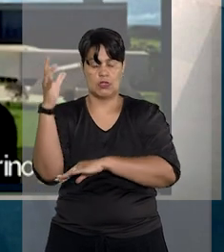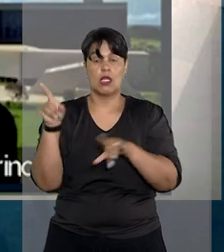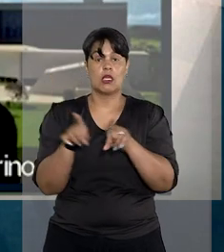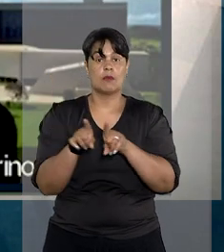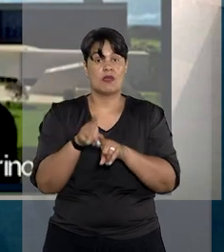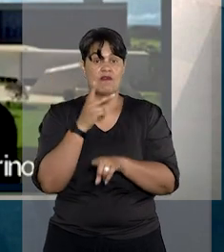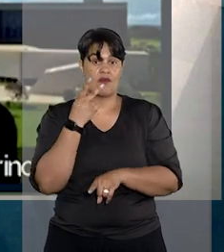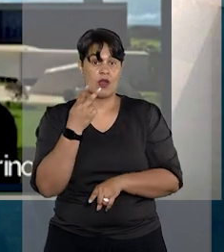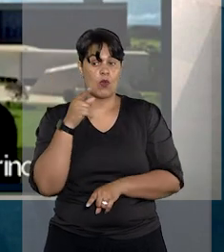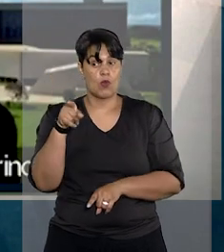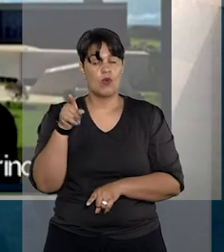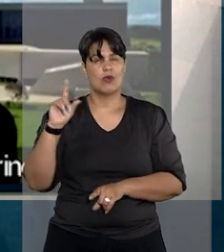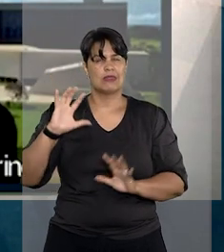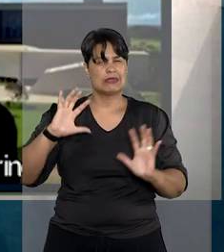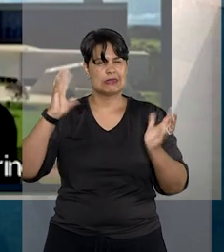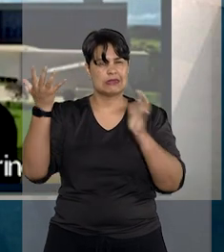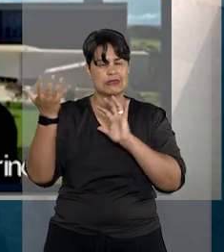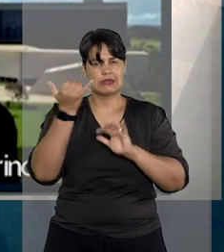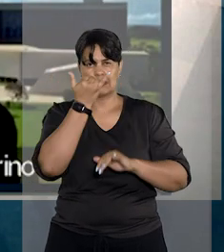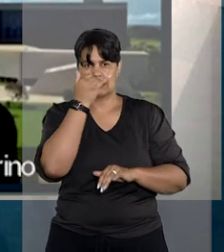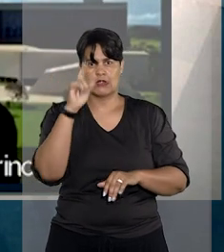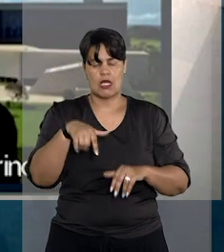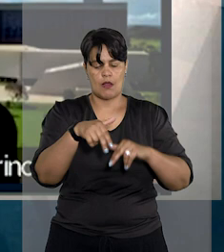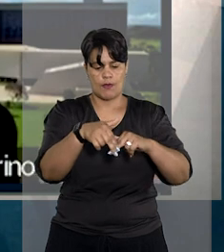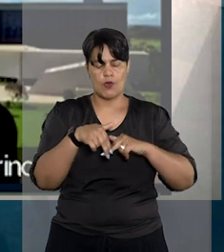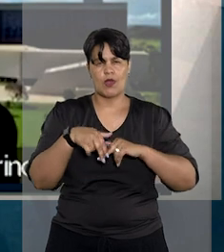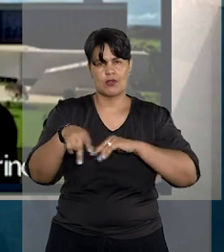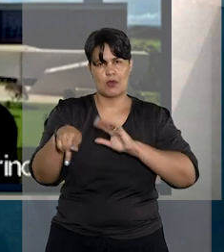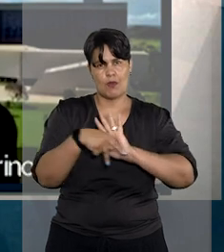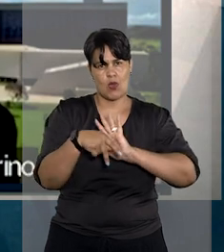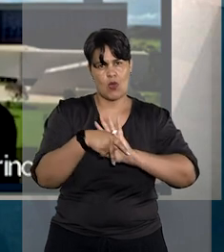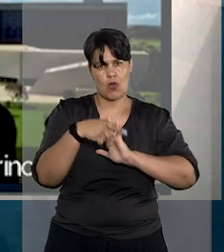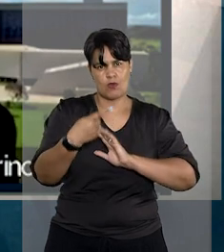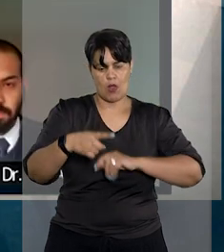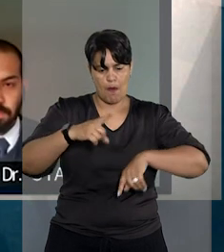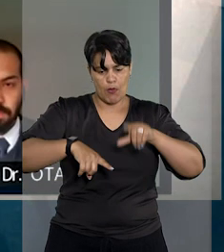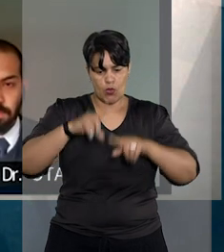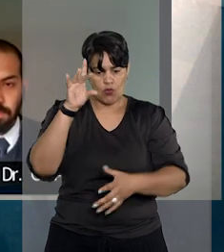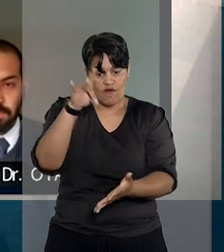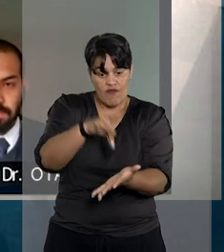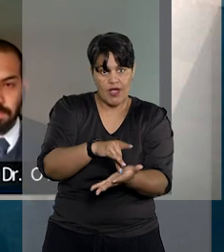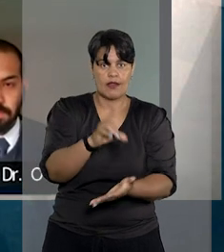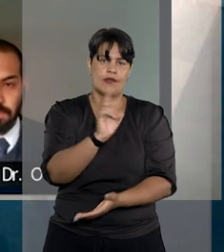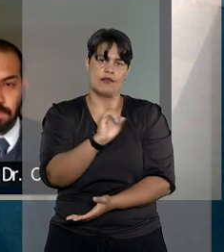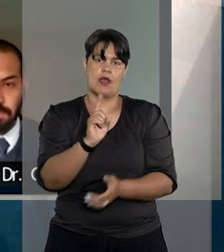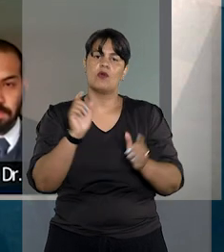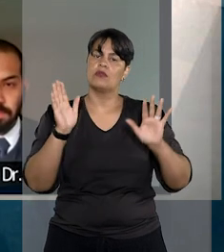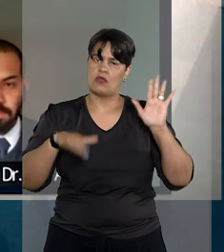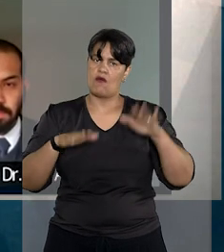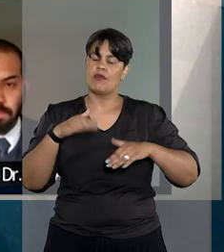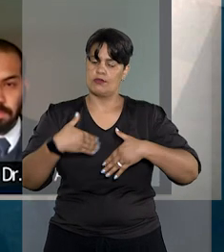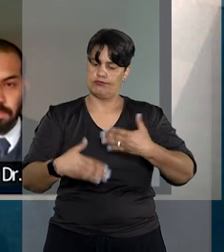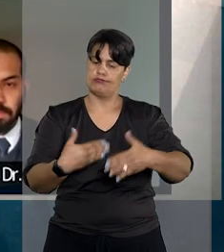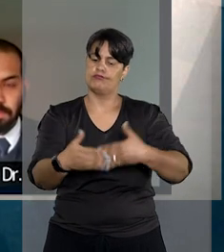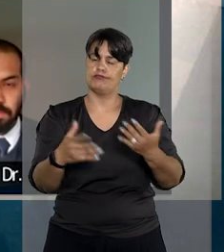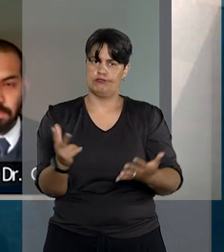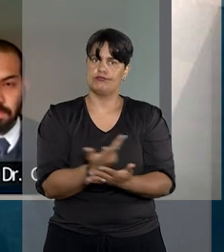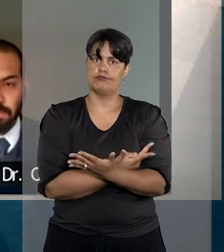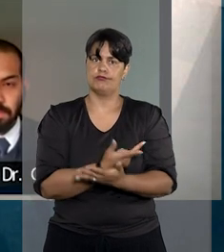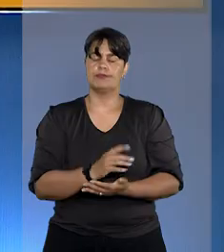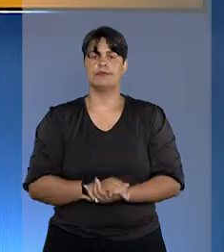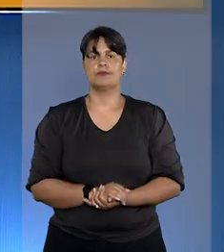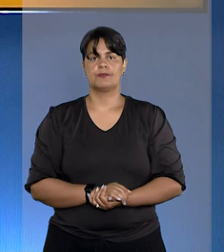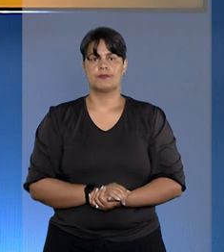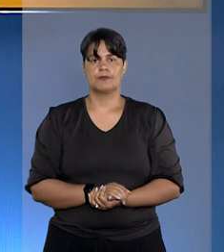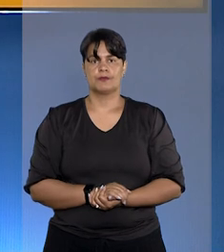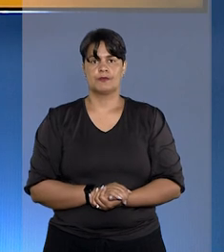acidente de consumo não decorre somente do dano causado pelo produto em si, podendo surgir do próprio processo produtivo.